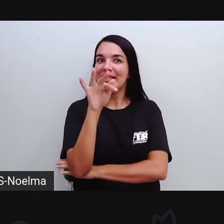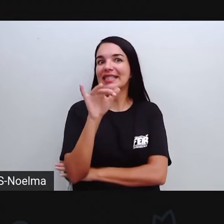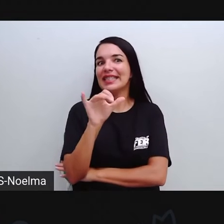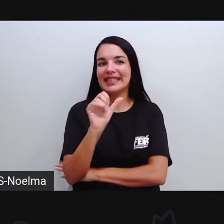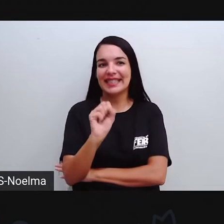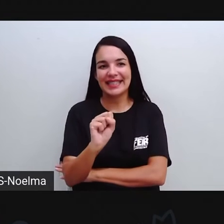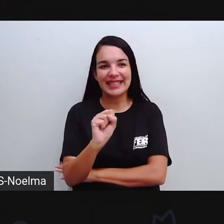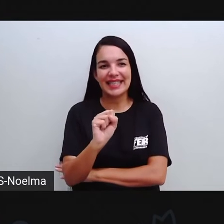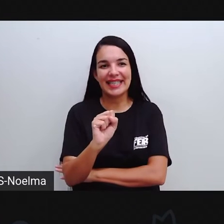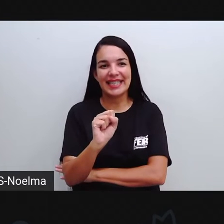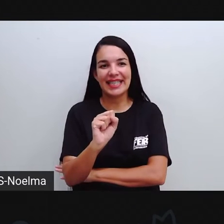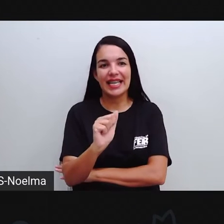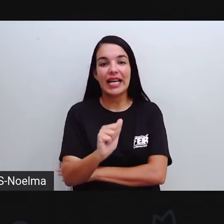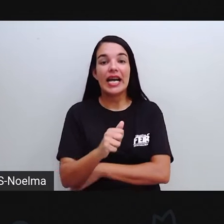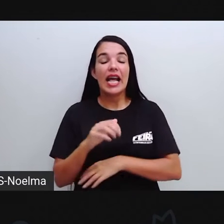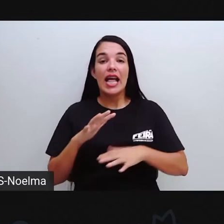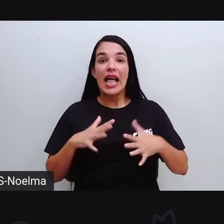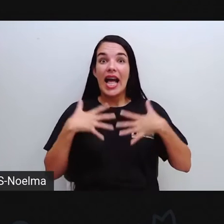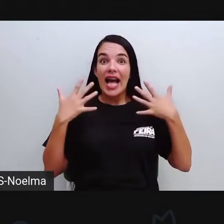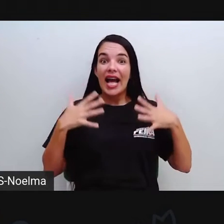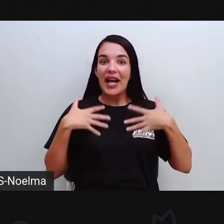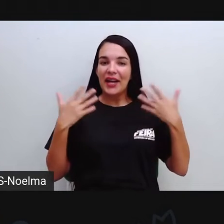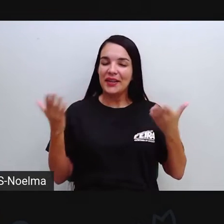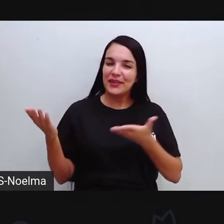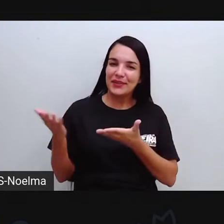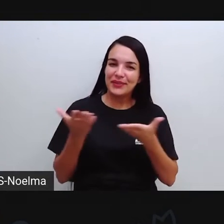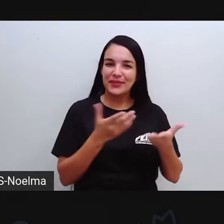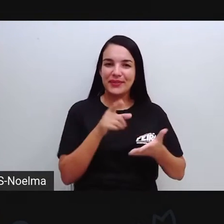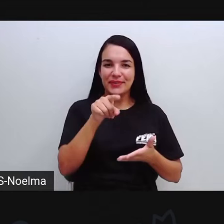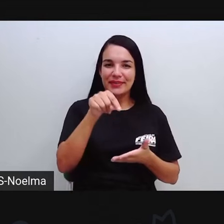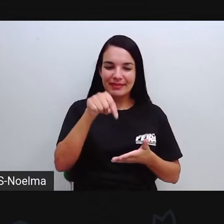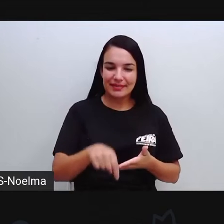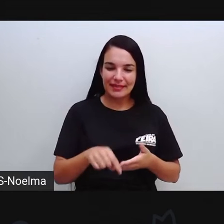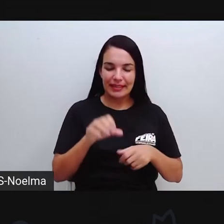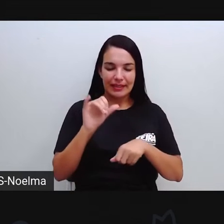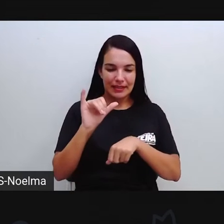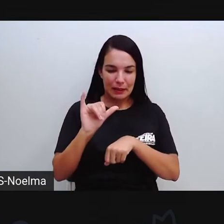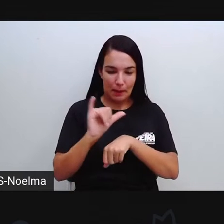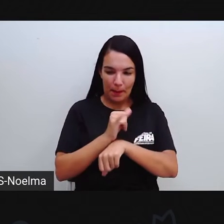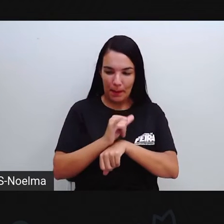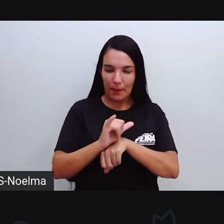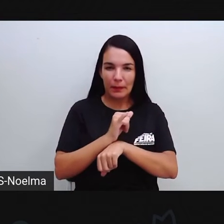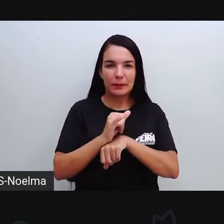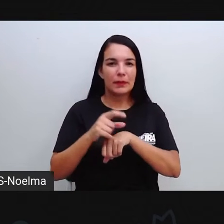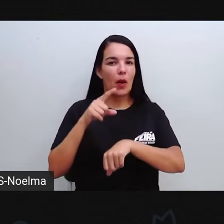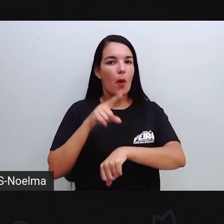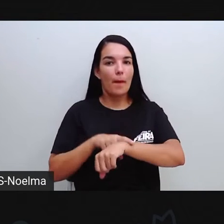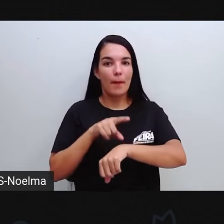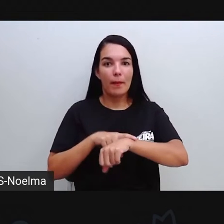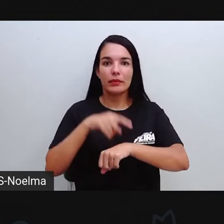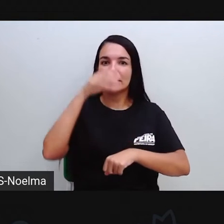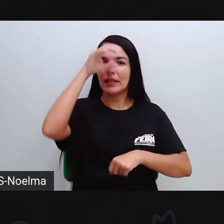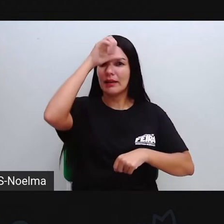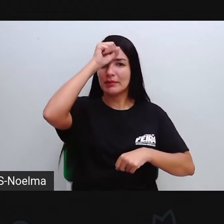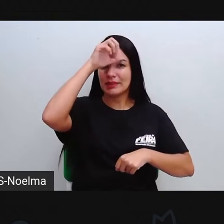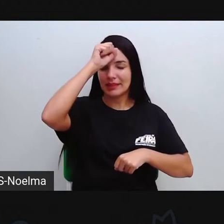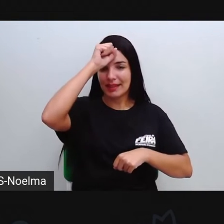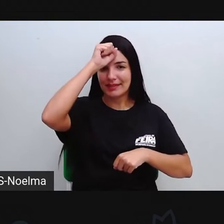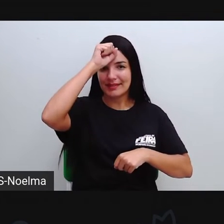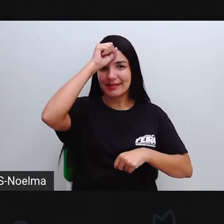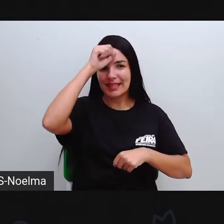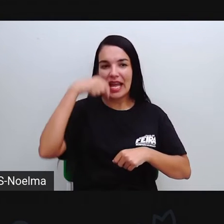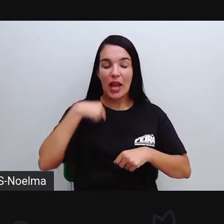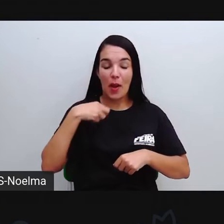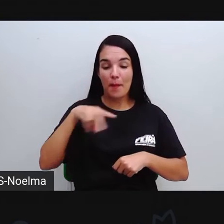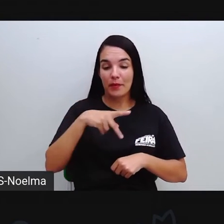Serra de Santana? É com enorme alegria que a gente recebe vocês aqui no canal para mais um momento de muito aprendizado.